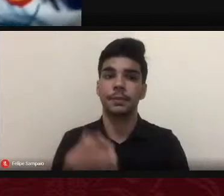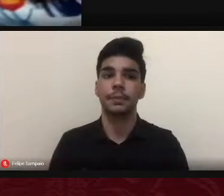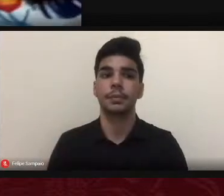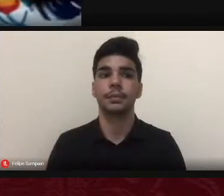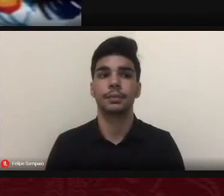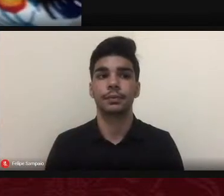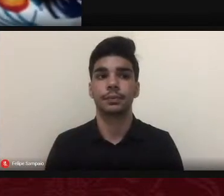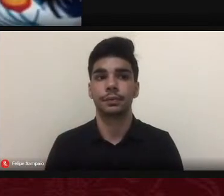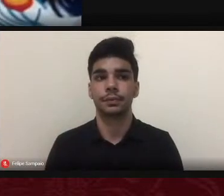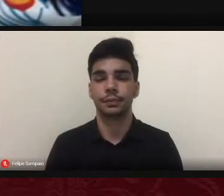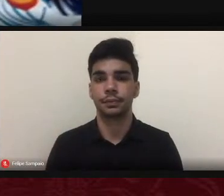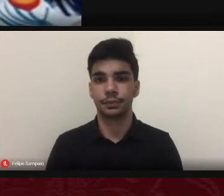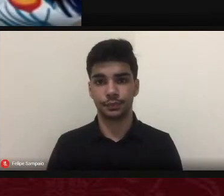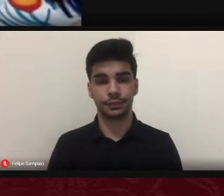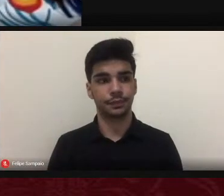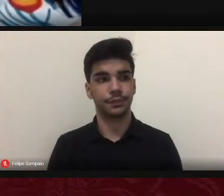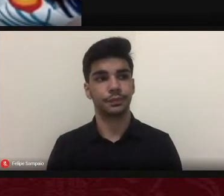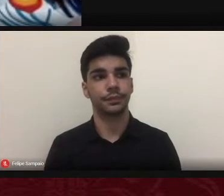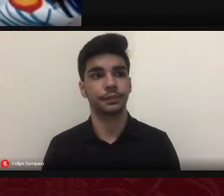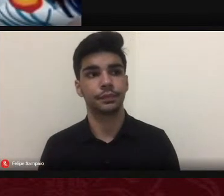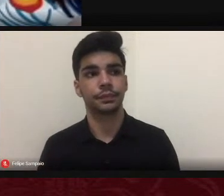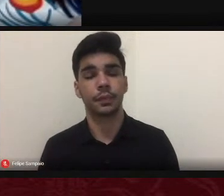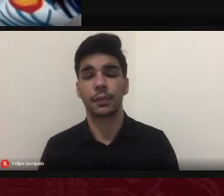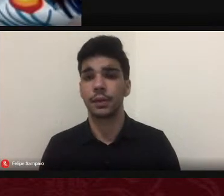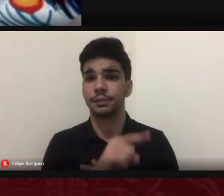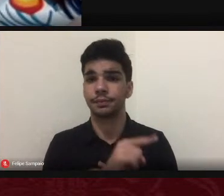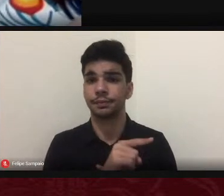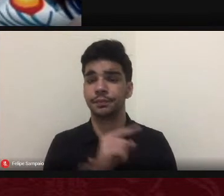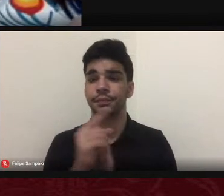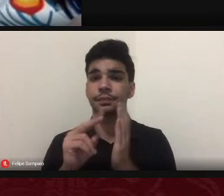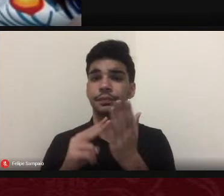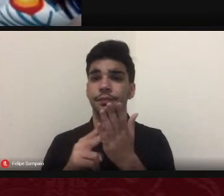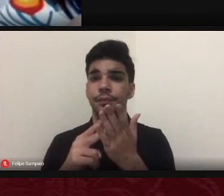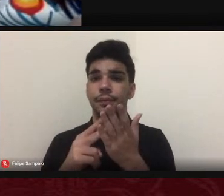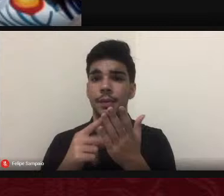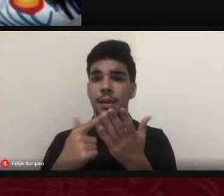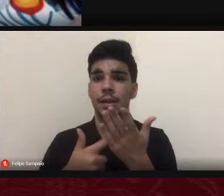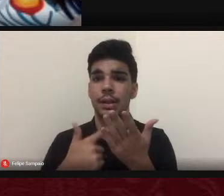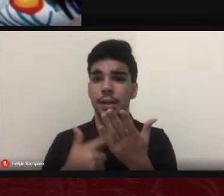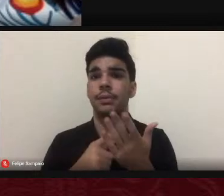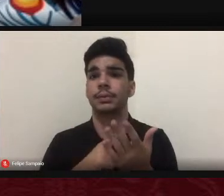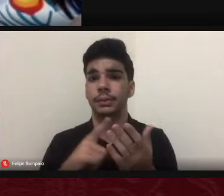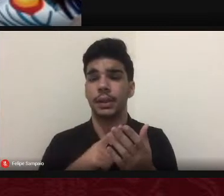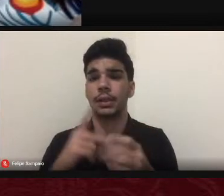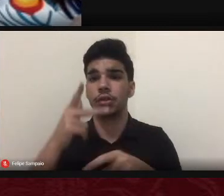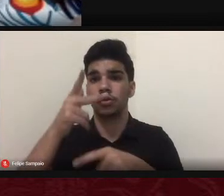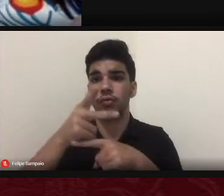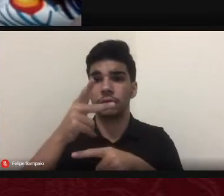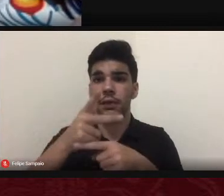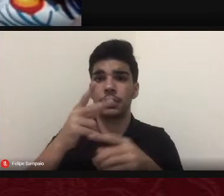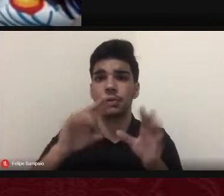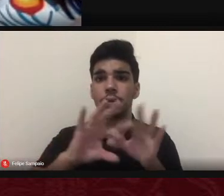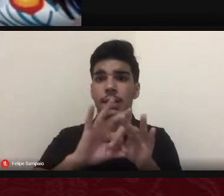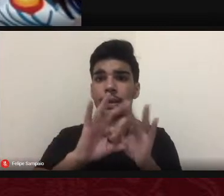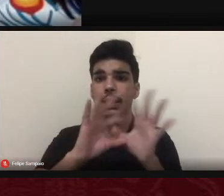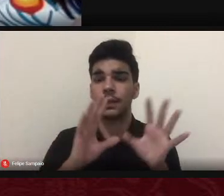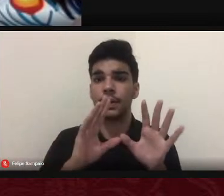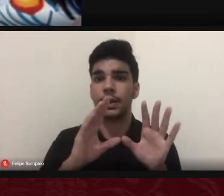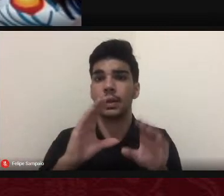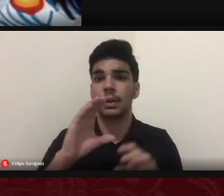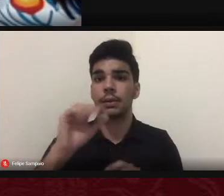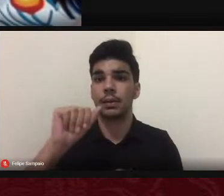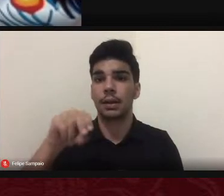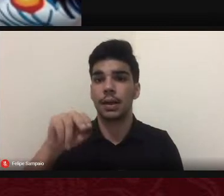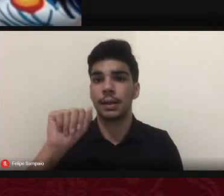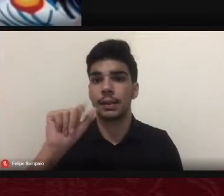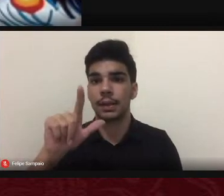essa obra também tem um vídeo disponível no canal do youtube com apresentação do autor